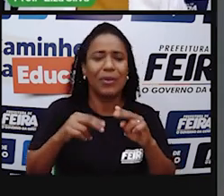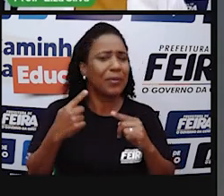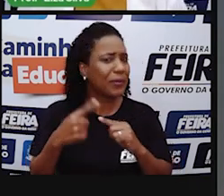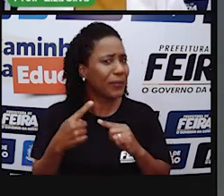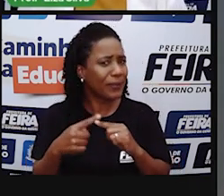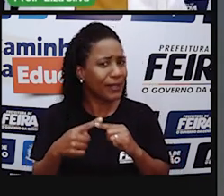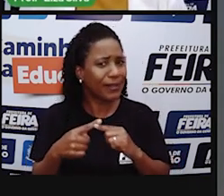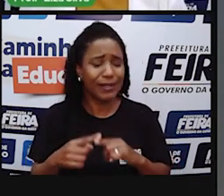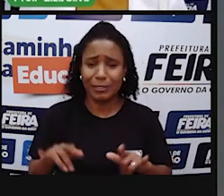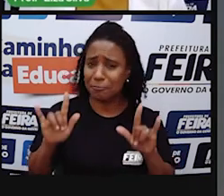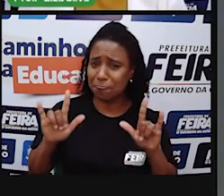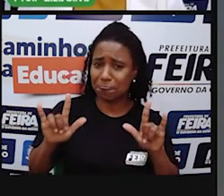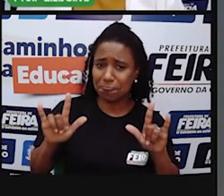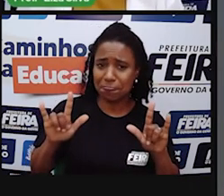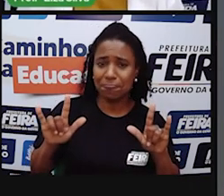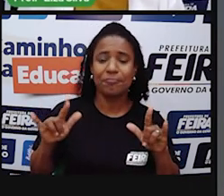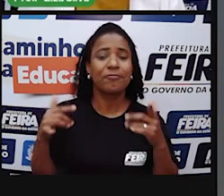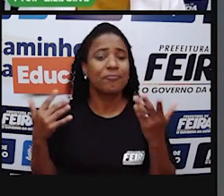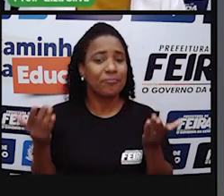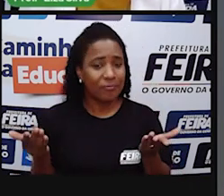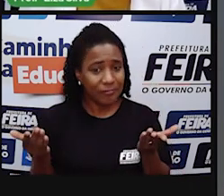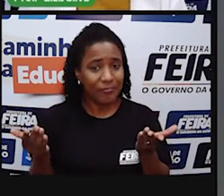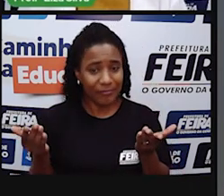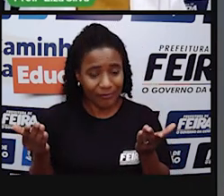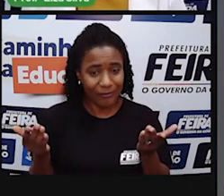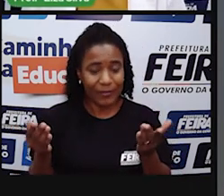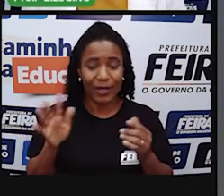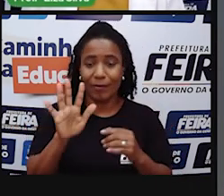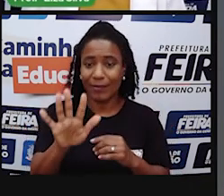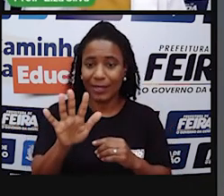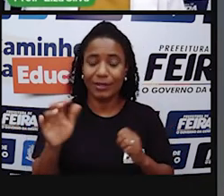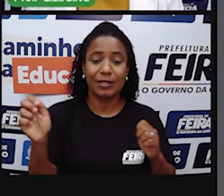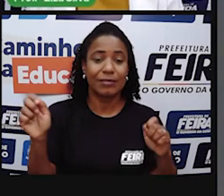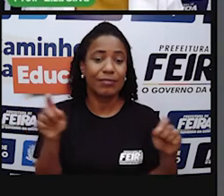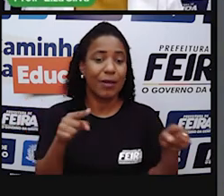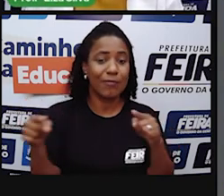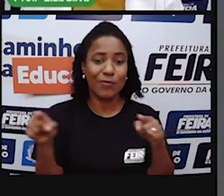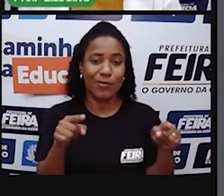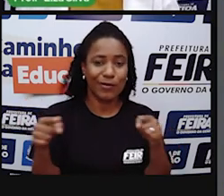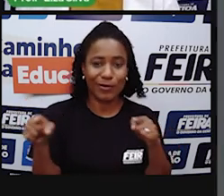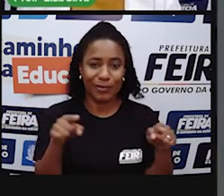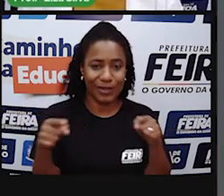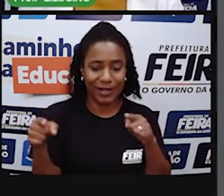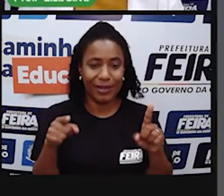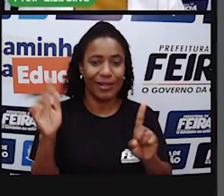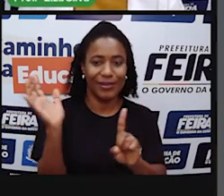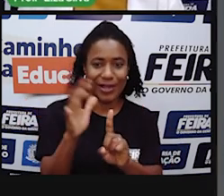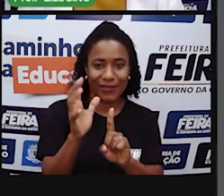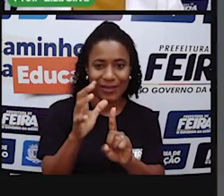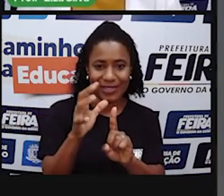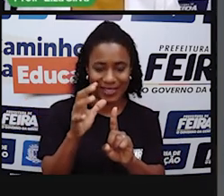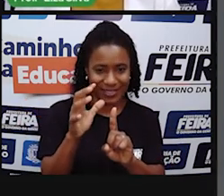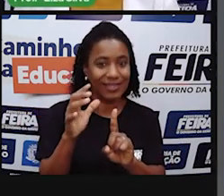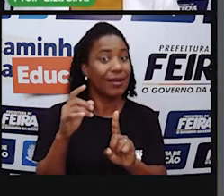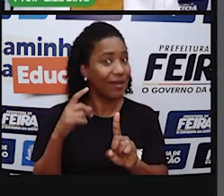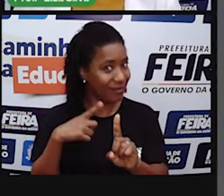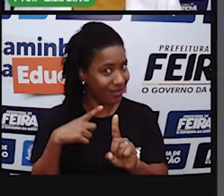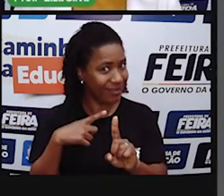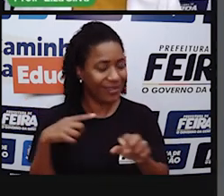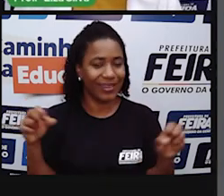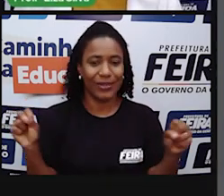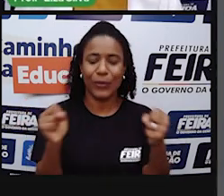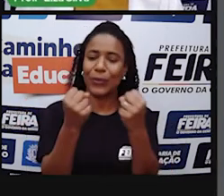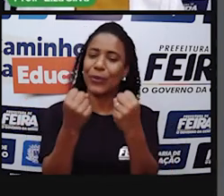Porque Eles têm Algumas músicas Que têm A influência Do Baião Segue aí Uma